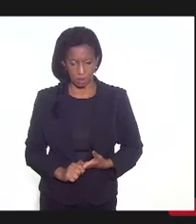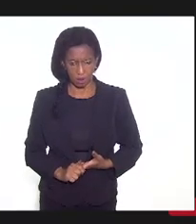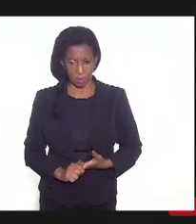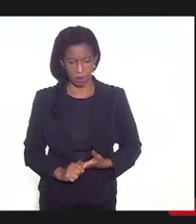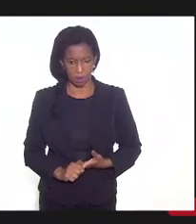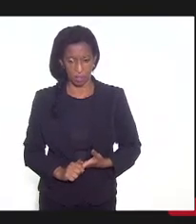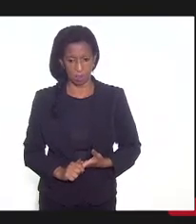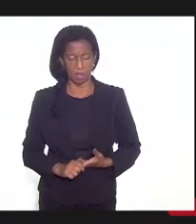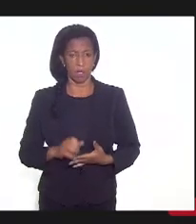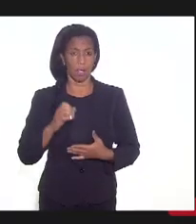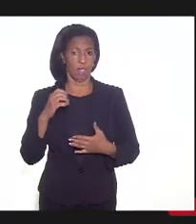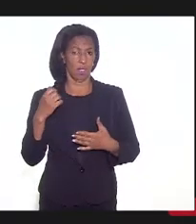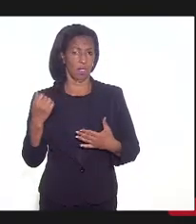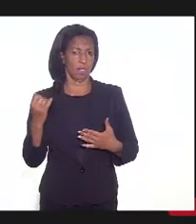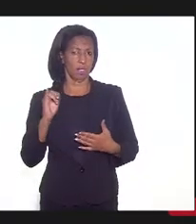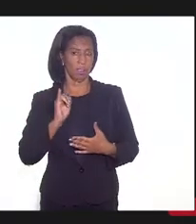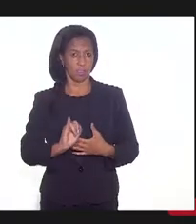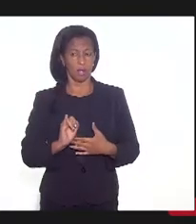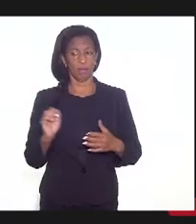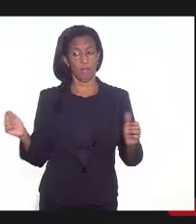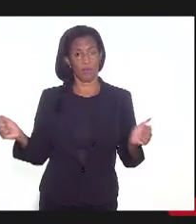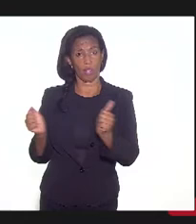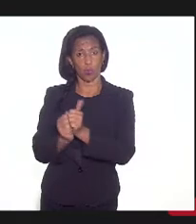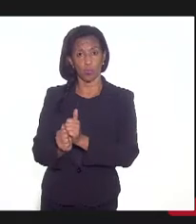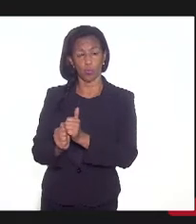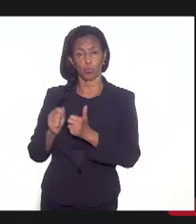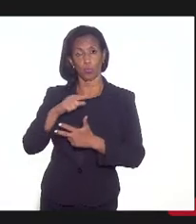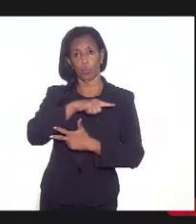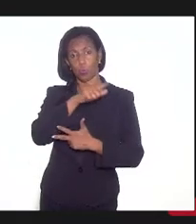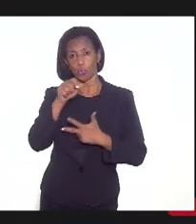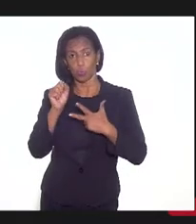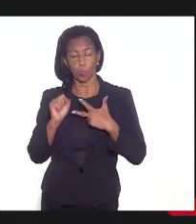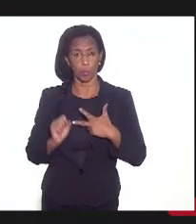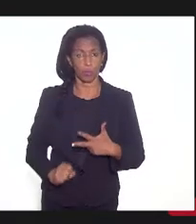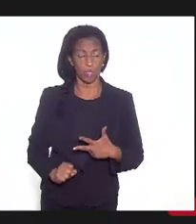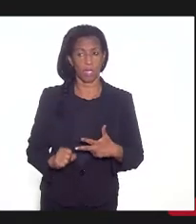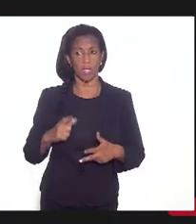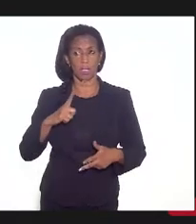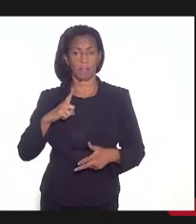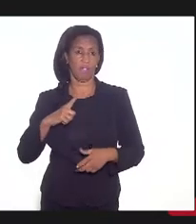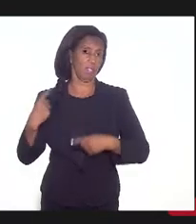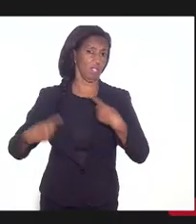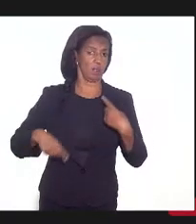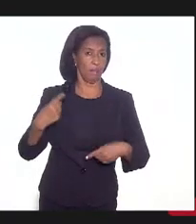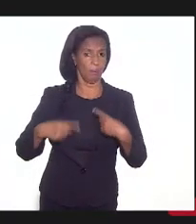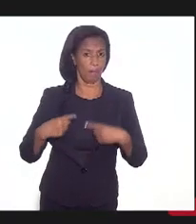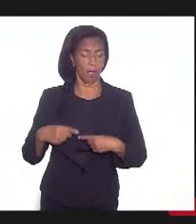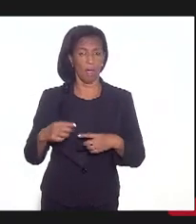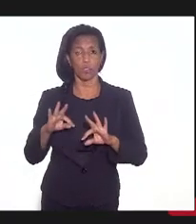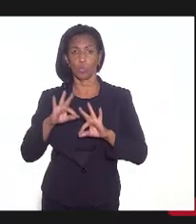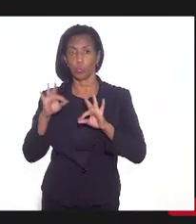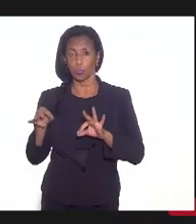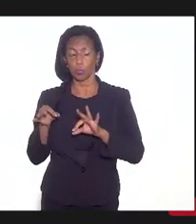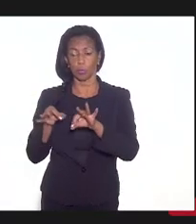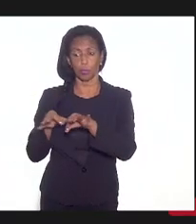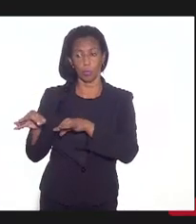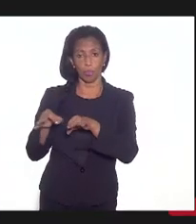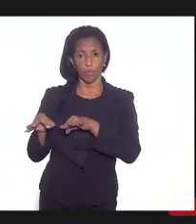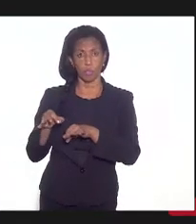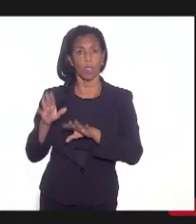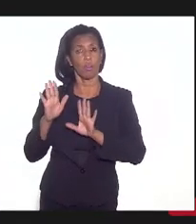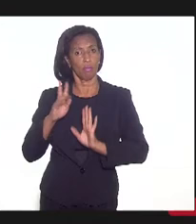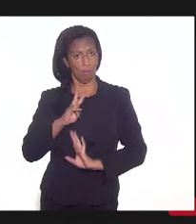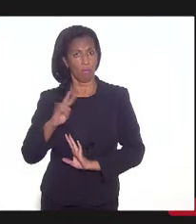a redação junto com os outros poderes, isso vai ser feito em debate, tudo relacionado ao plano vai ser